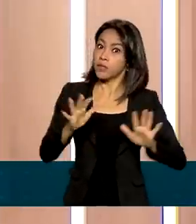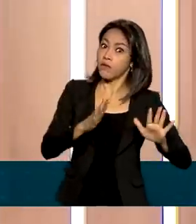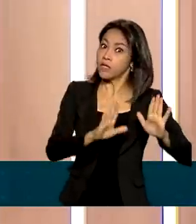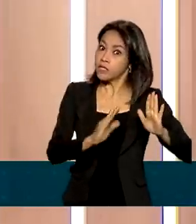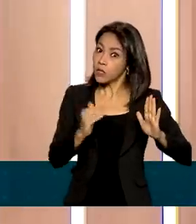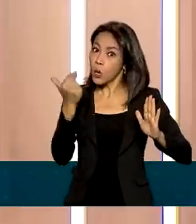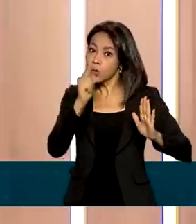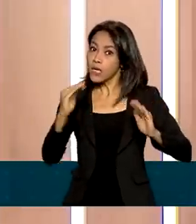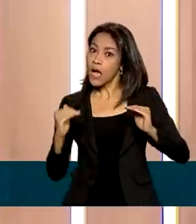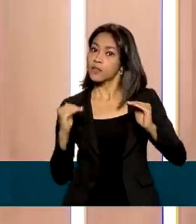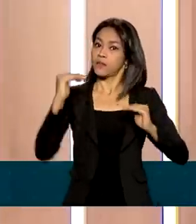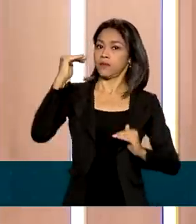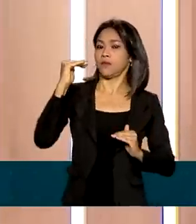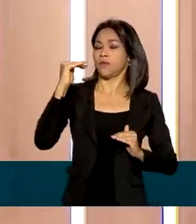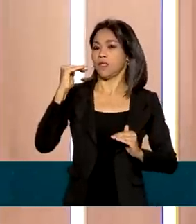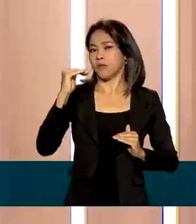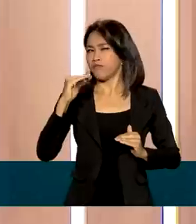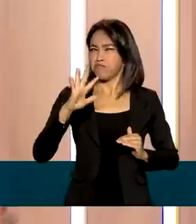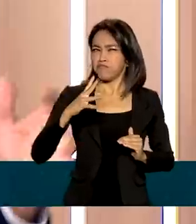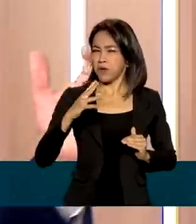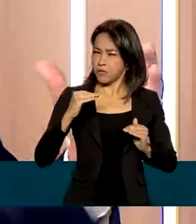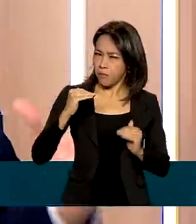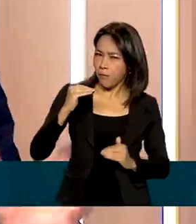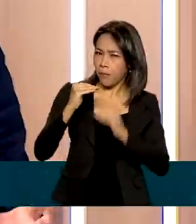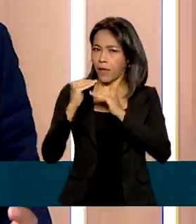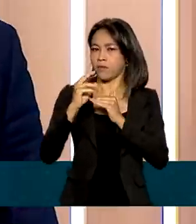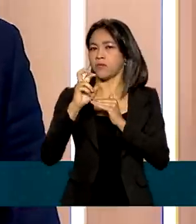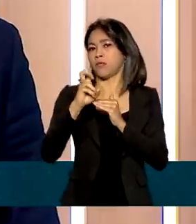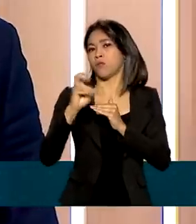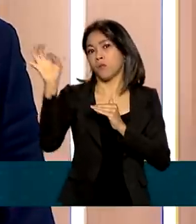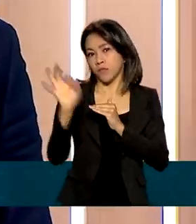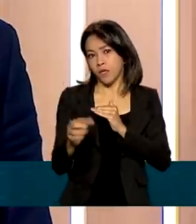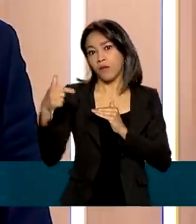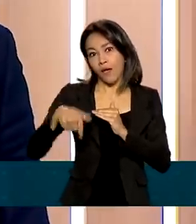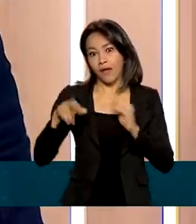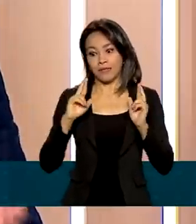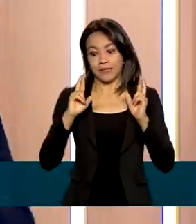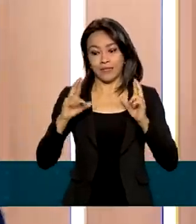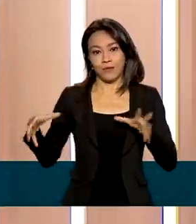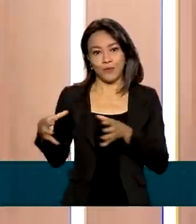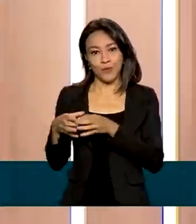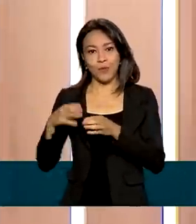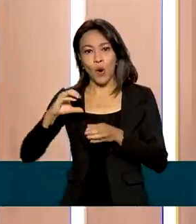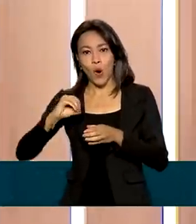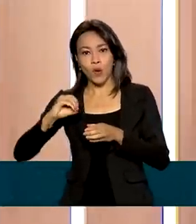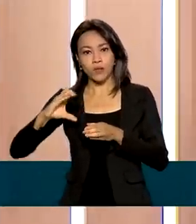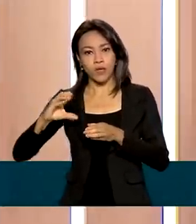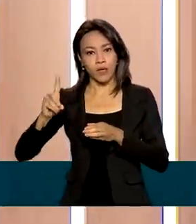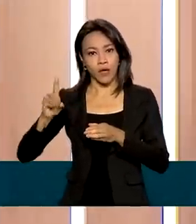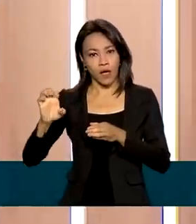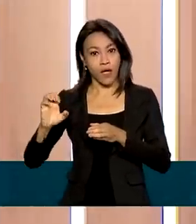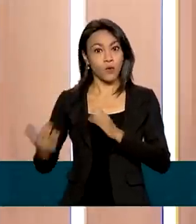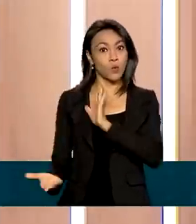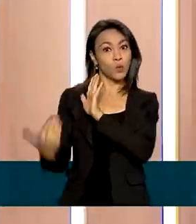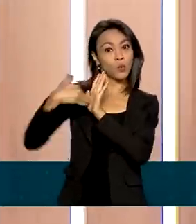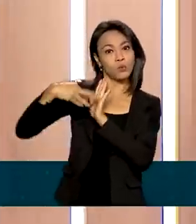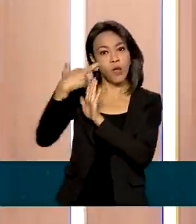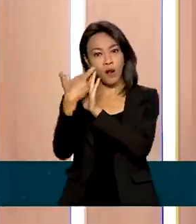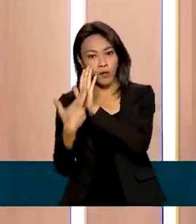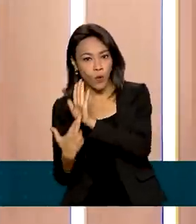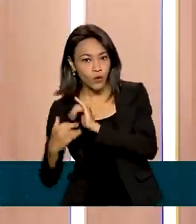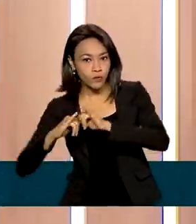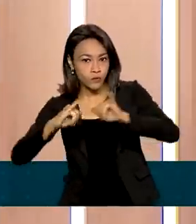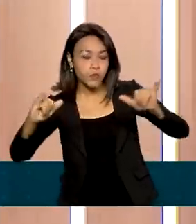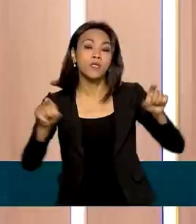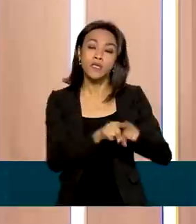acima, mais próximo dos 5%, que é a expectativa da OCDE, no seu último relatório, e também do governo